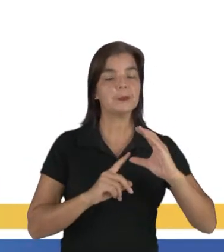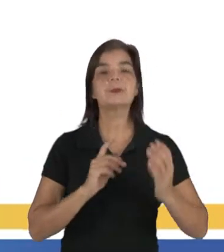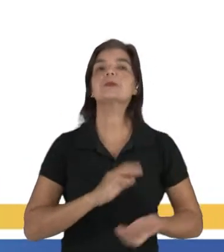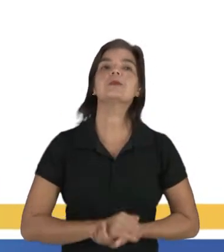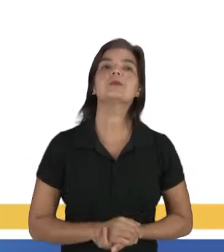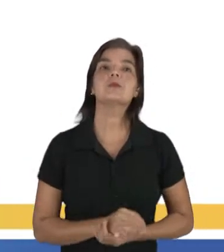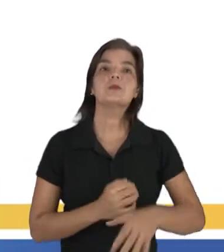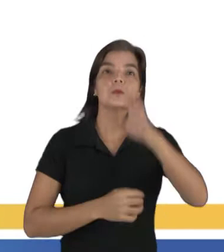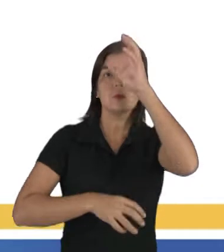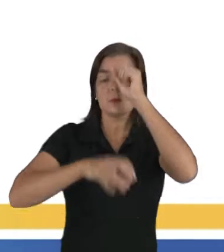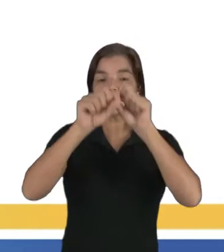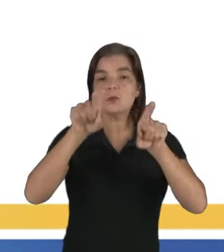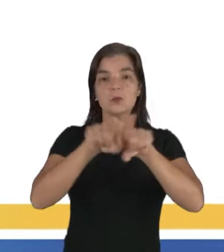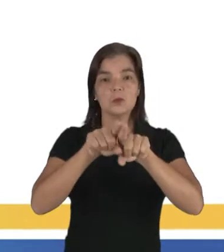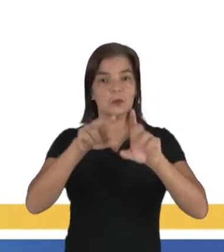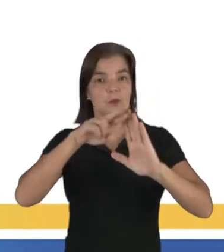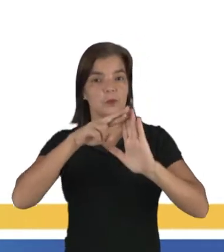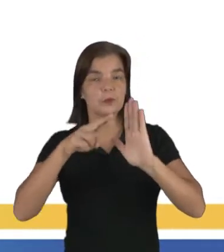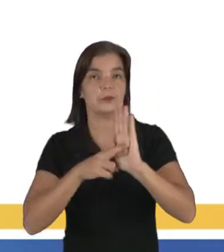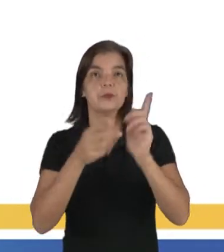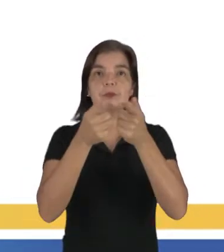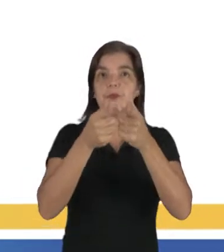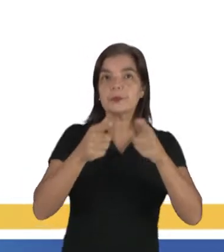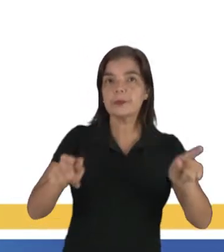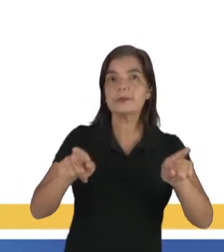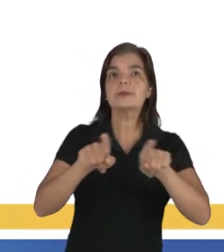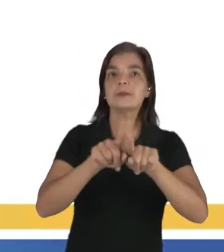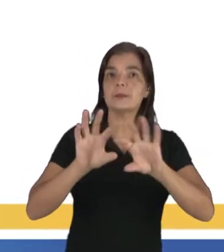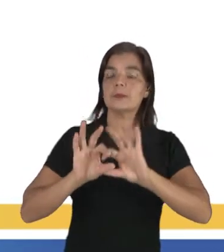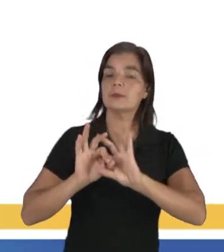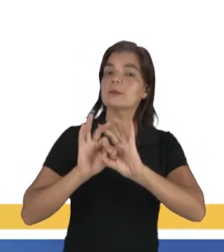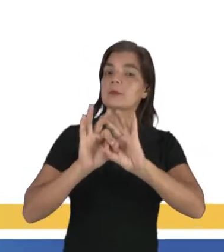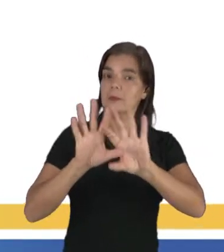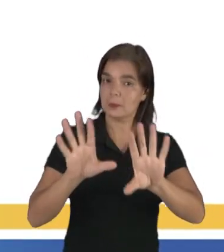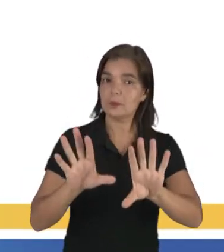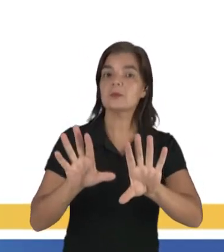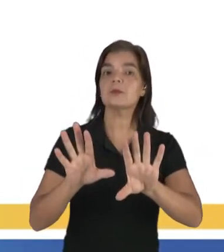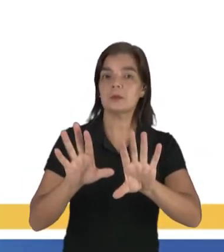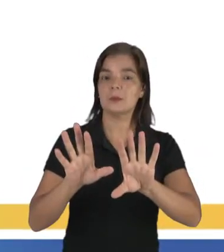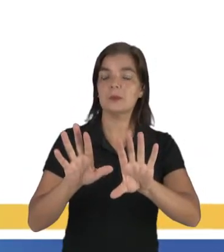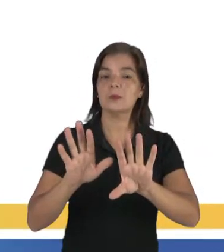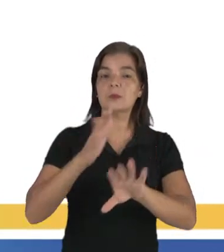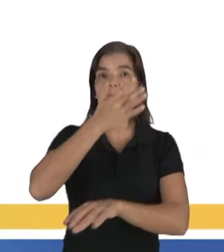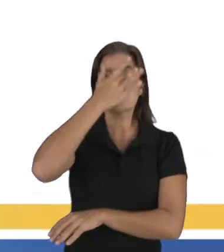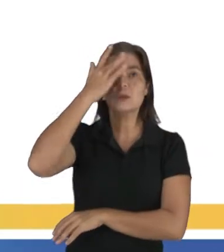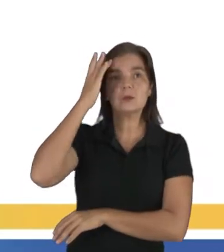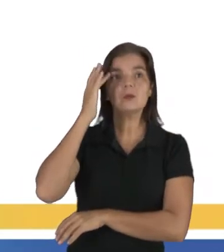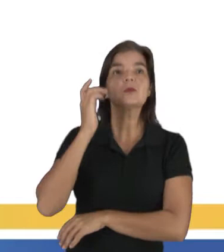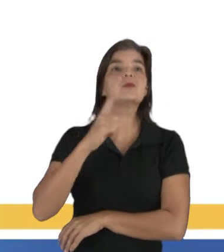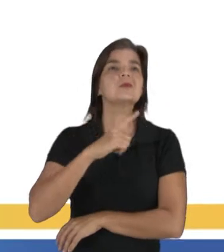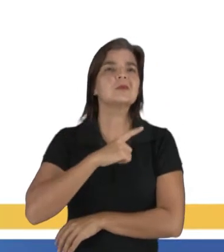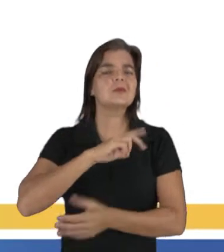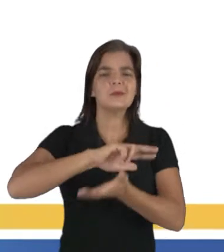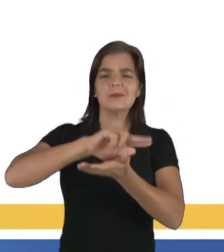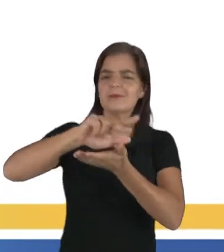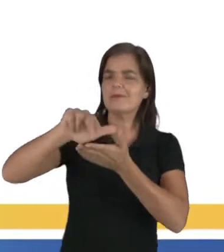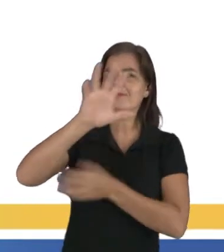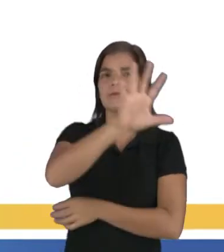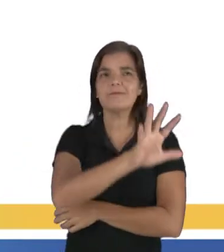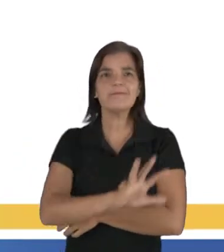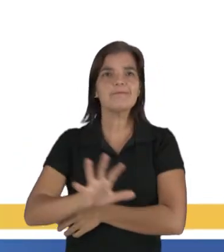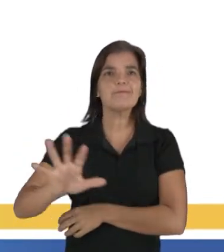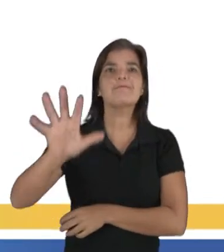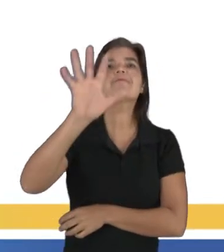Terceiro, aprender sobre a norma culta, a norma padrão da língua, permite que as pessoas das mais